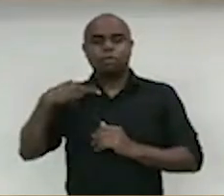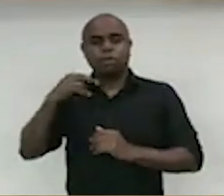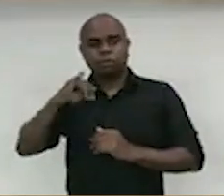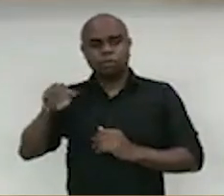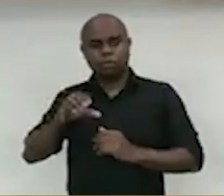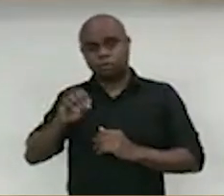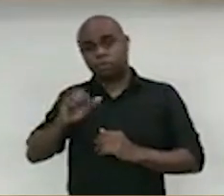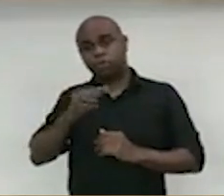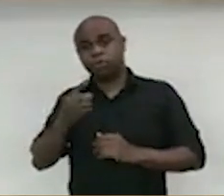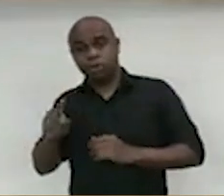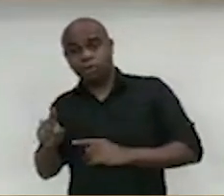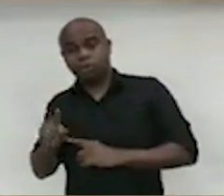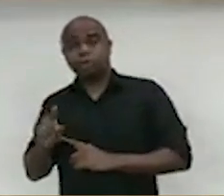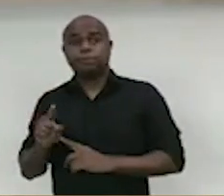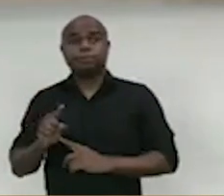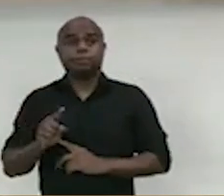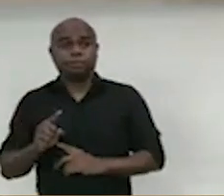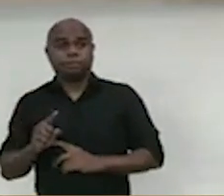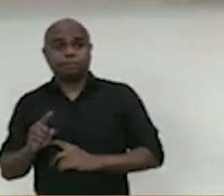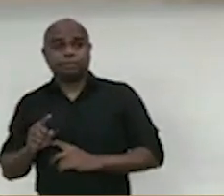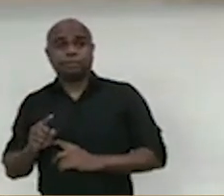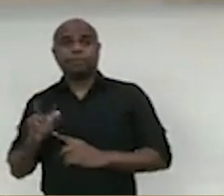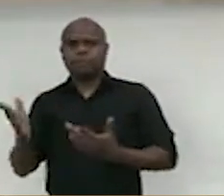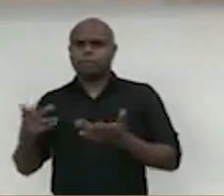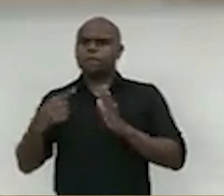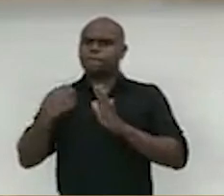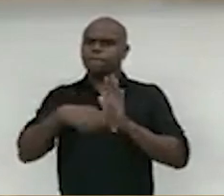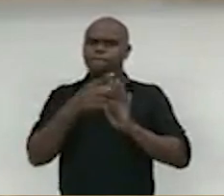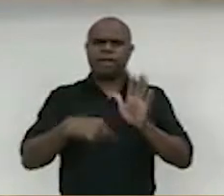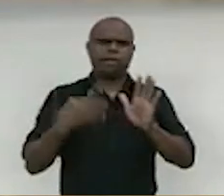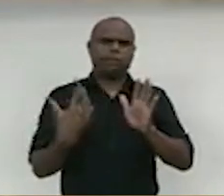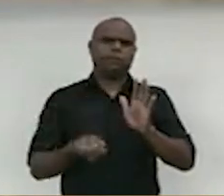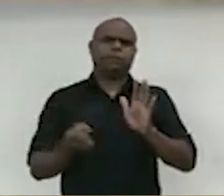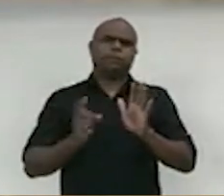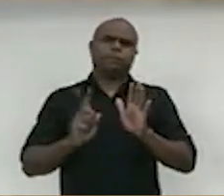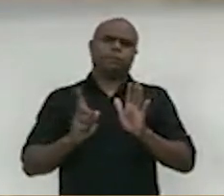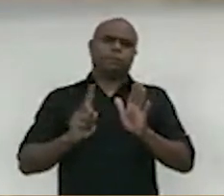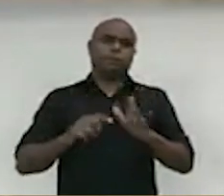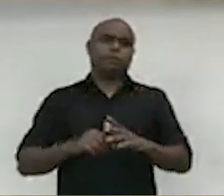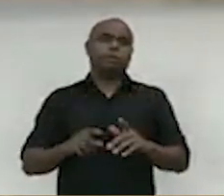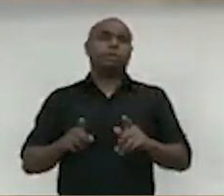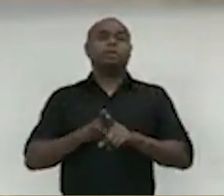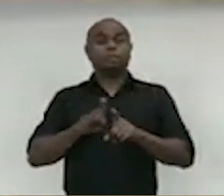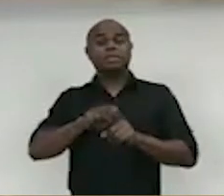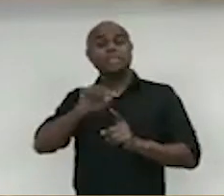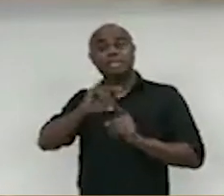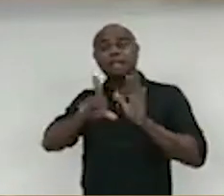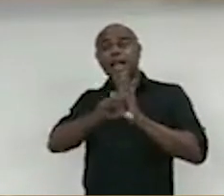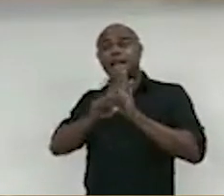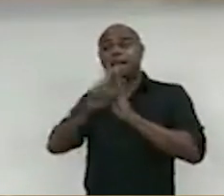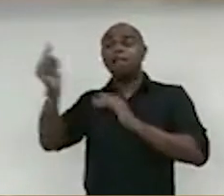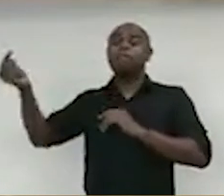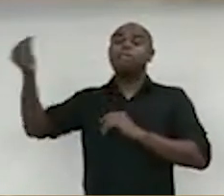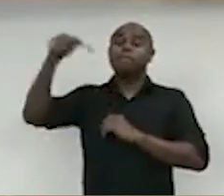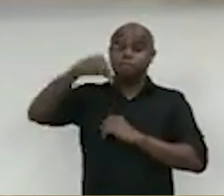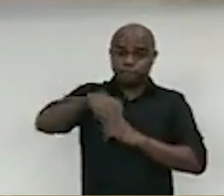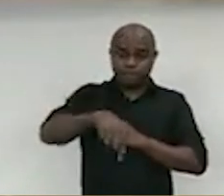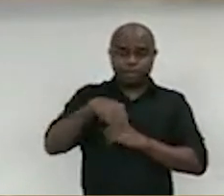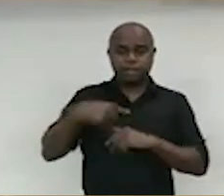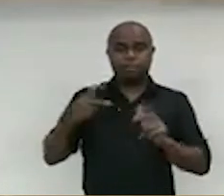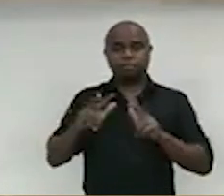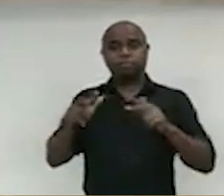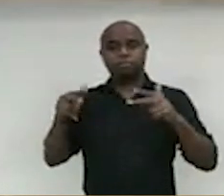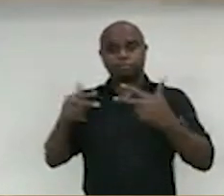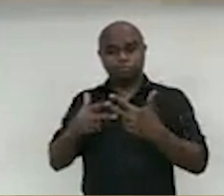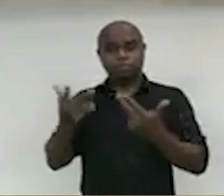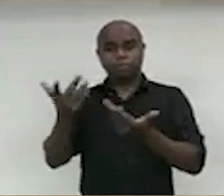então, que se derrubue esse veto. E que, quando vier essa lei de